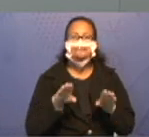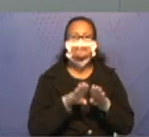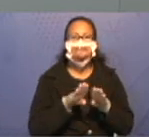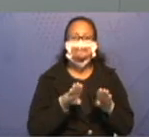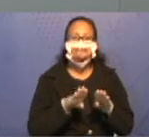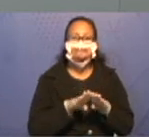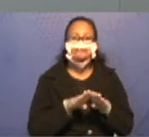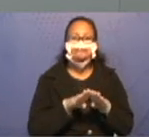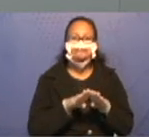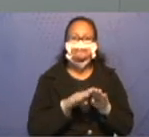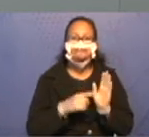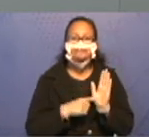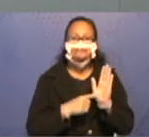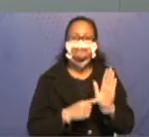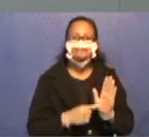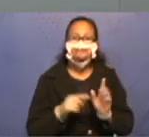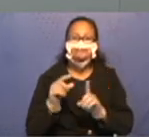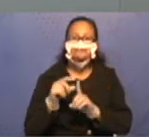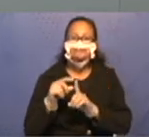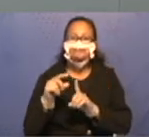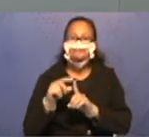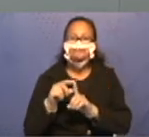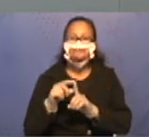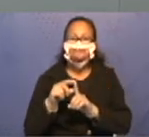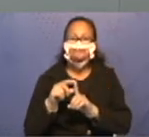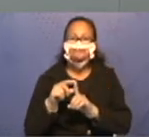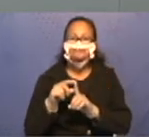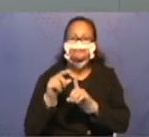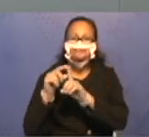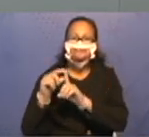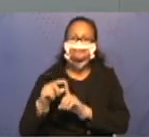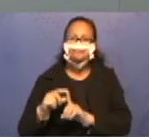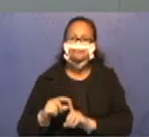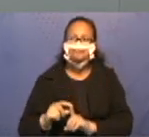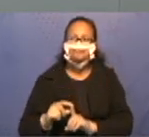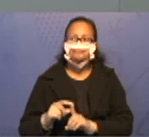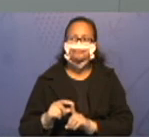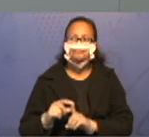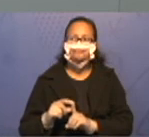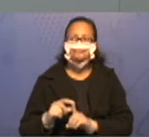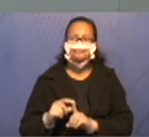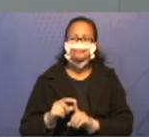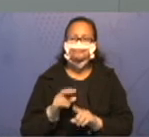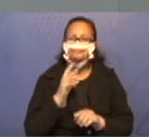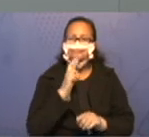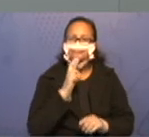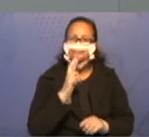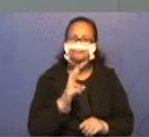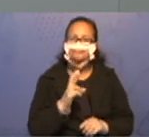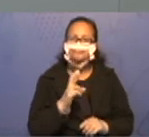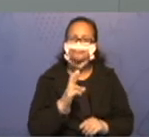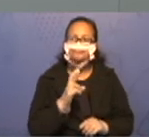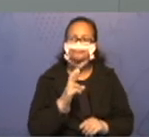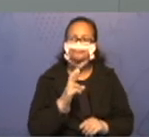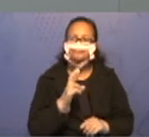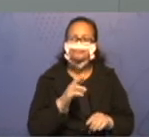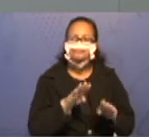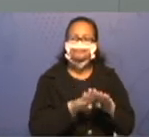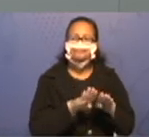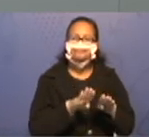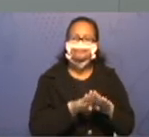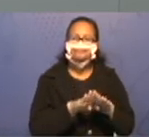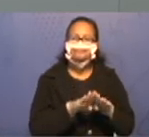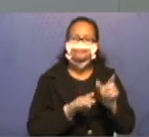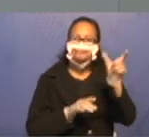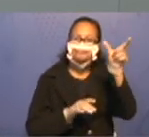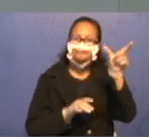Também já oferecemos aqui o banco de palavras. Veja só. E respondemos algumas lá. Por exemplo,